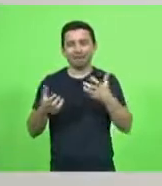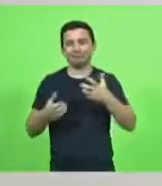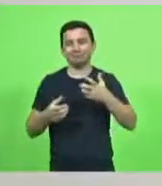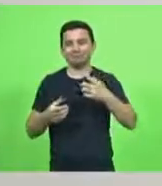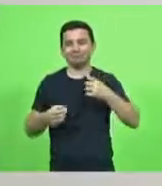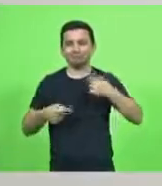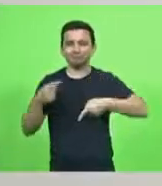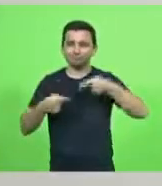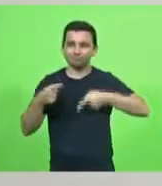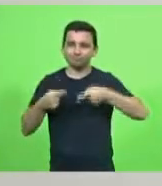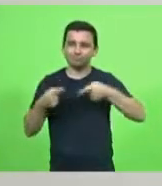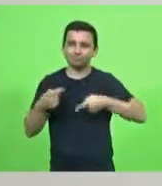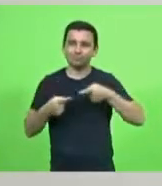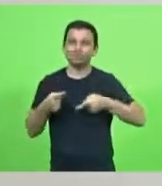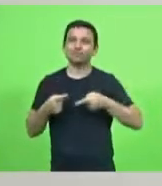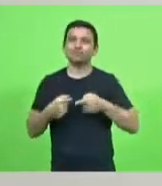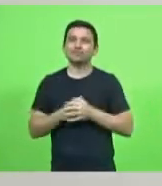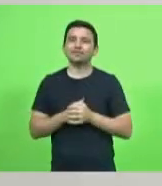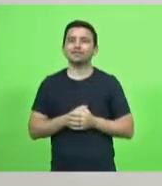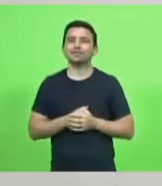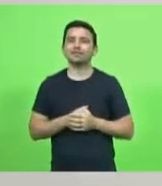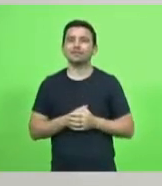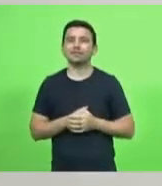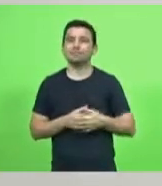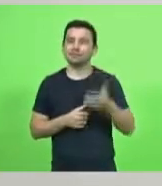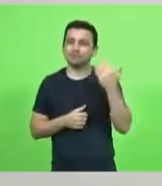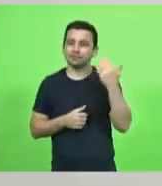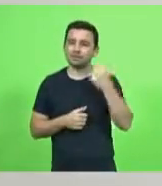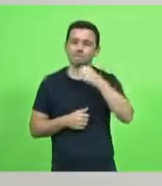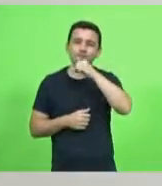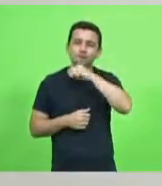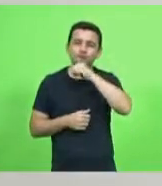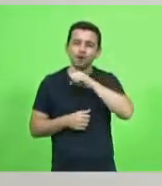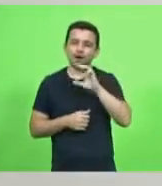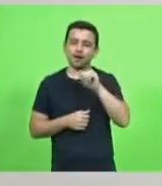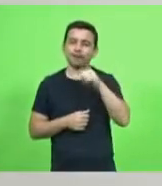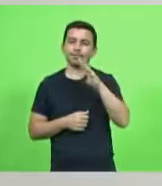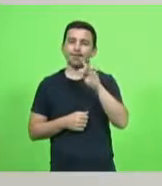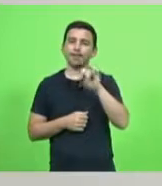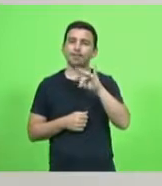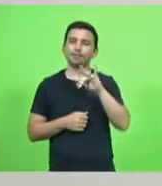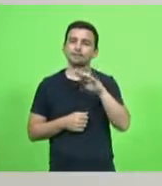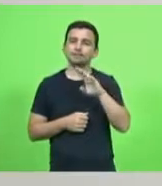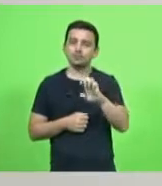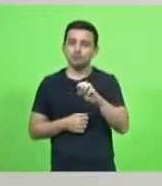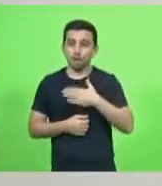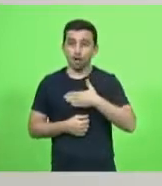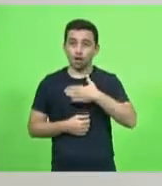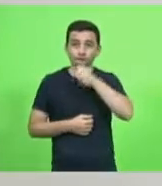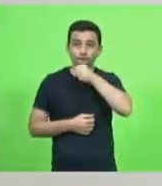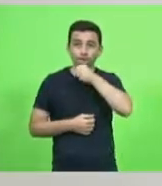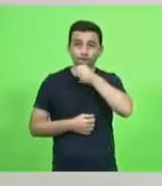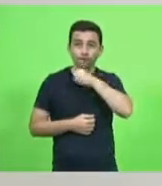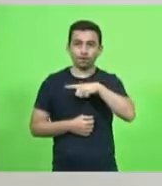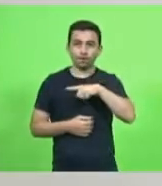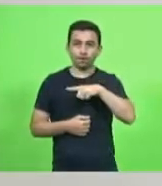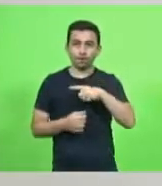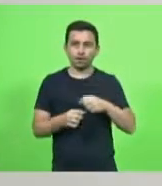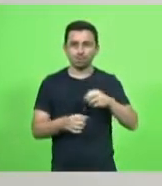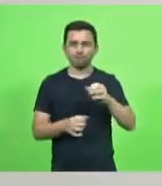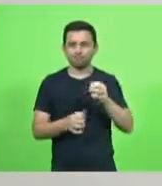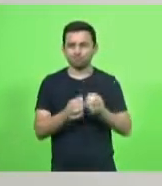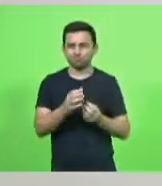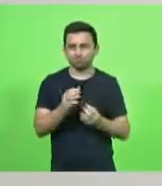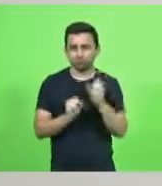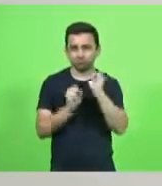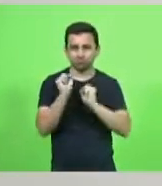e de Cantalice Dias, que era a minha avó. Meu vô tinha uma fábrica de fazer balanças.